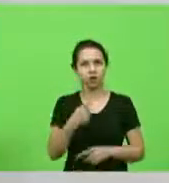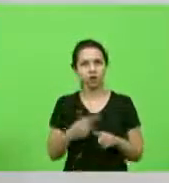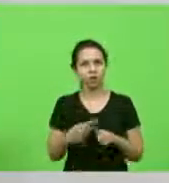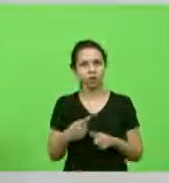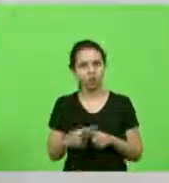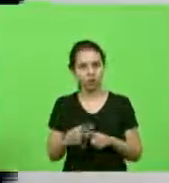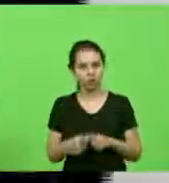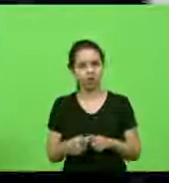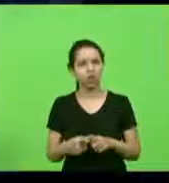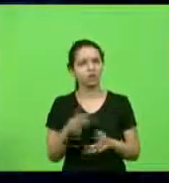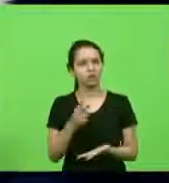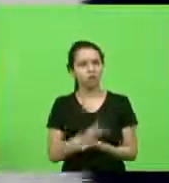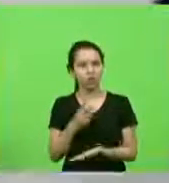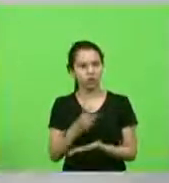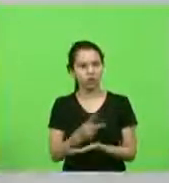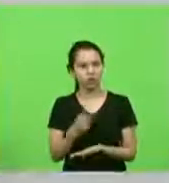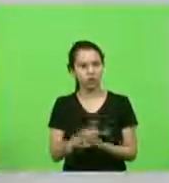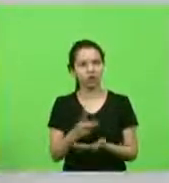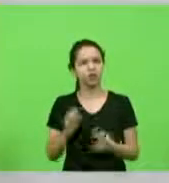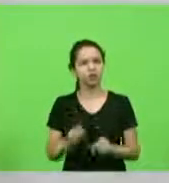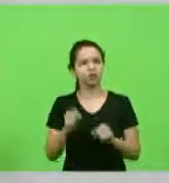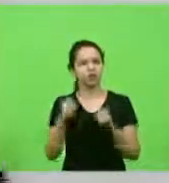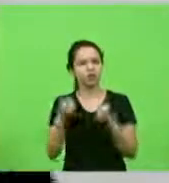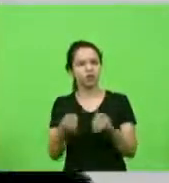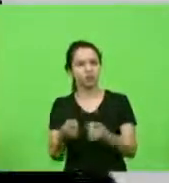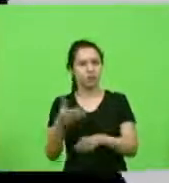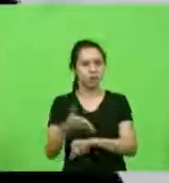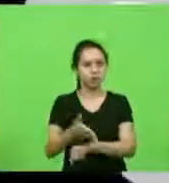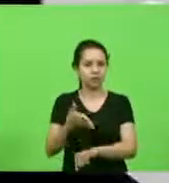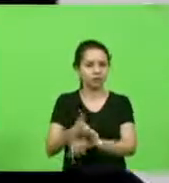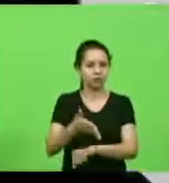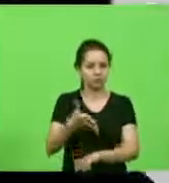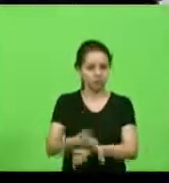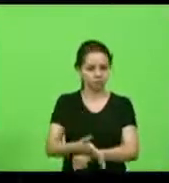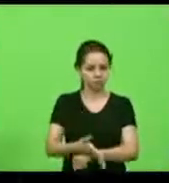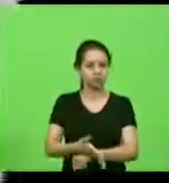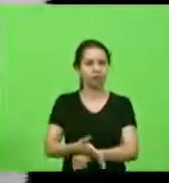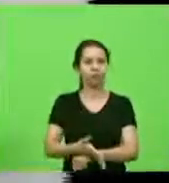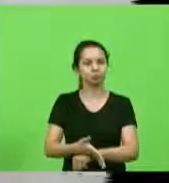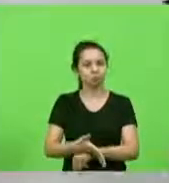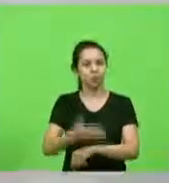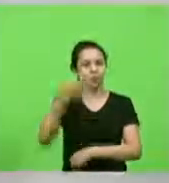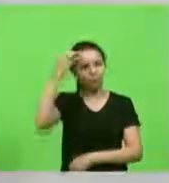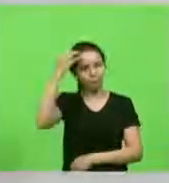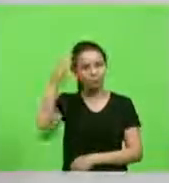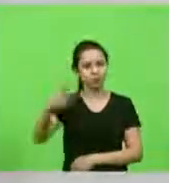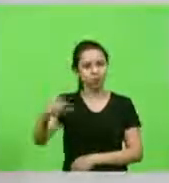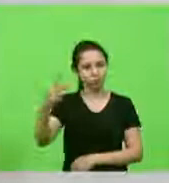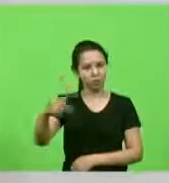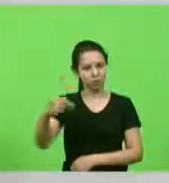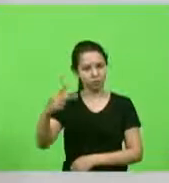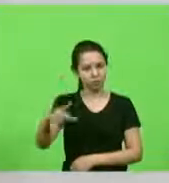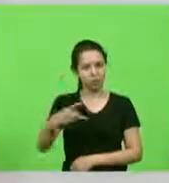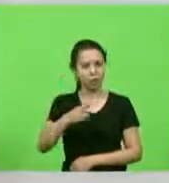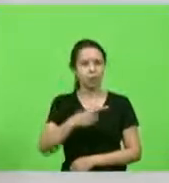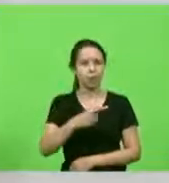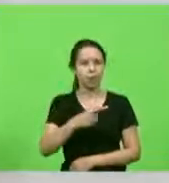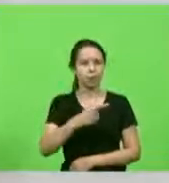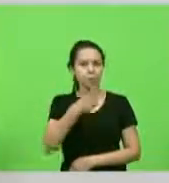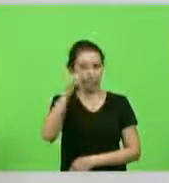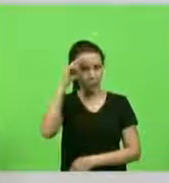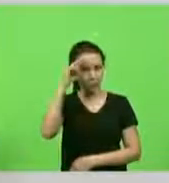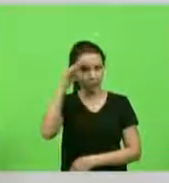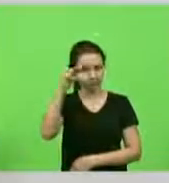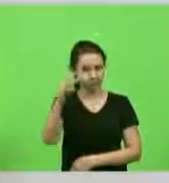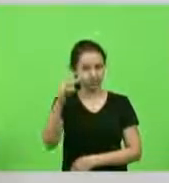defendi a participação culposa do governador Carlos Moisés no processo no que os juristas